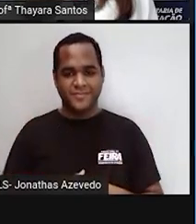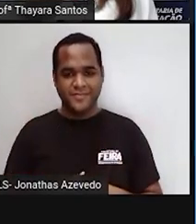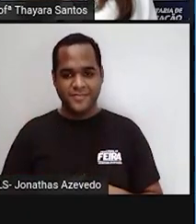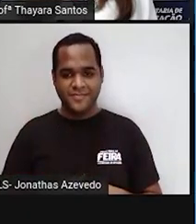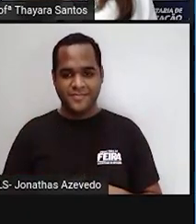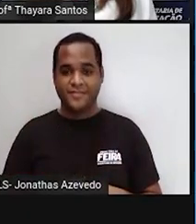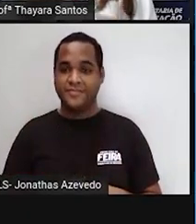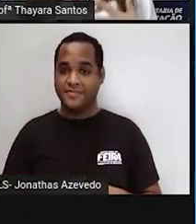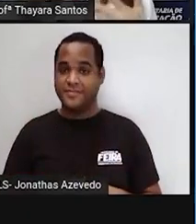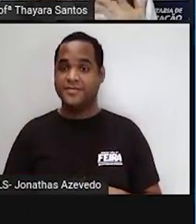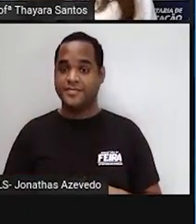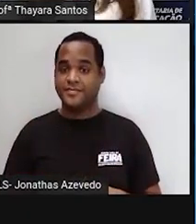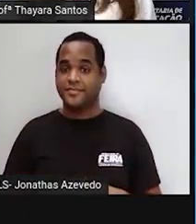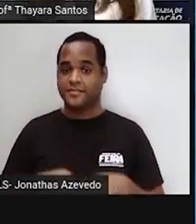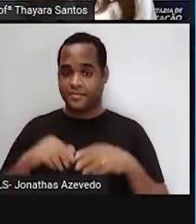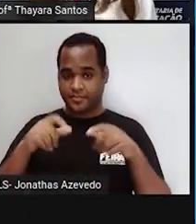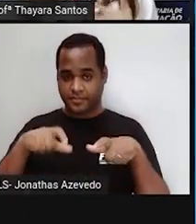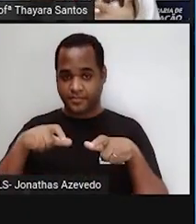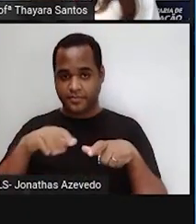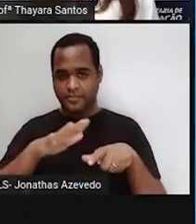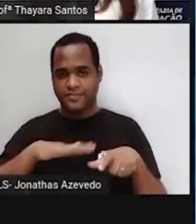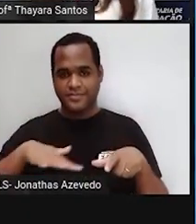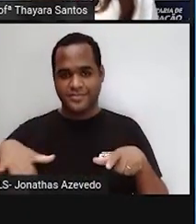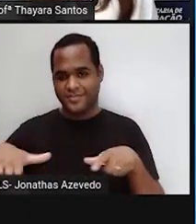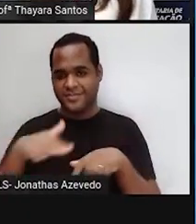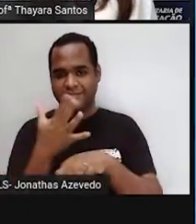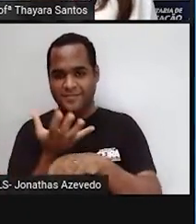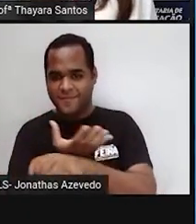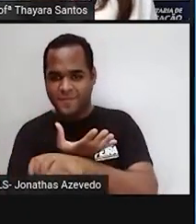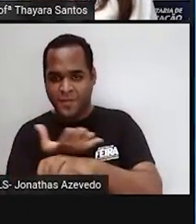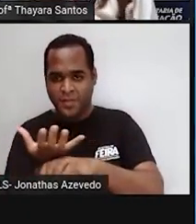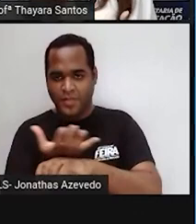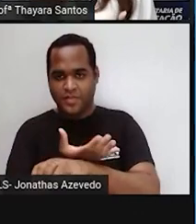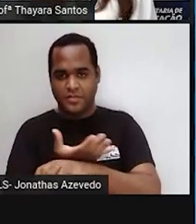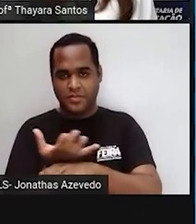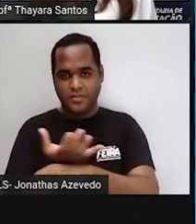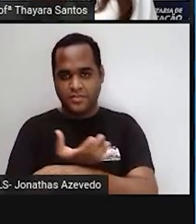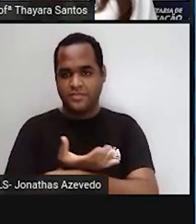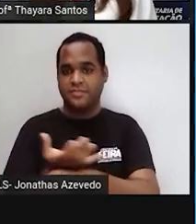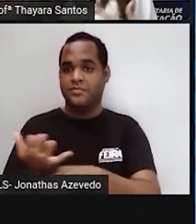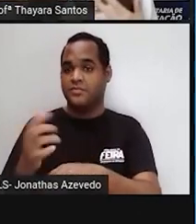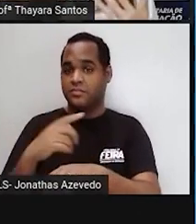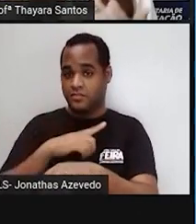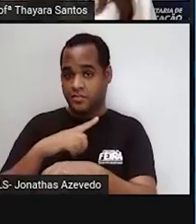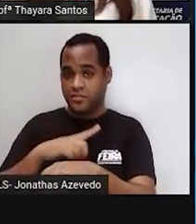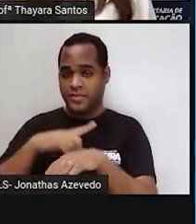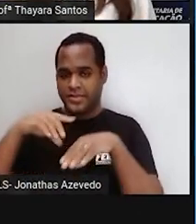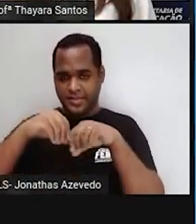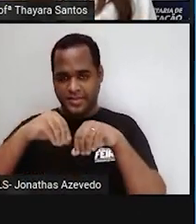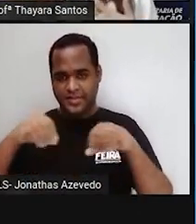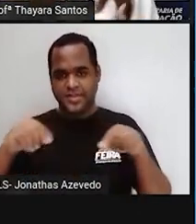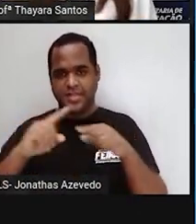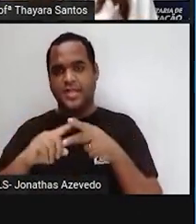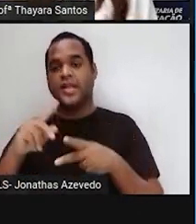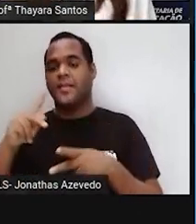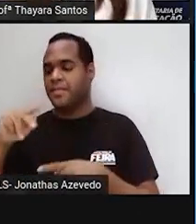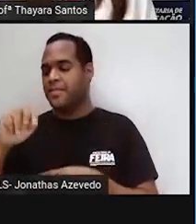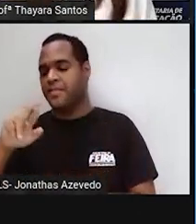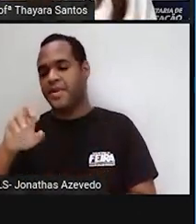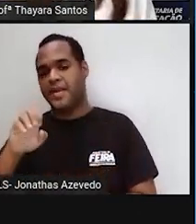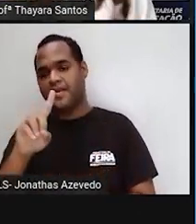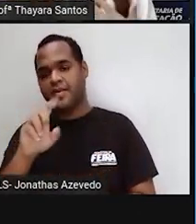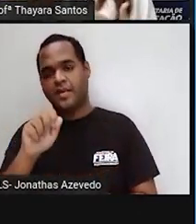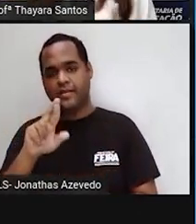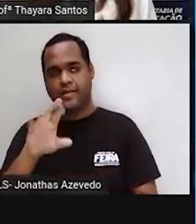gente tem as áreas de pastagem como exemplo de ambiente também de ecossistema terrestre. E as pradarias também são outro